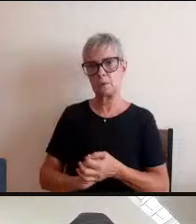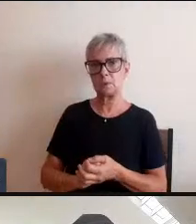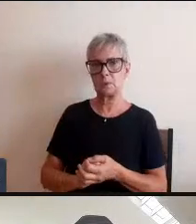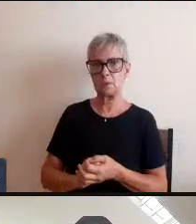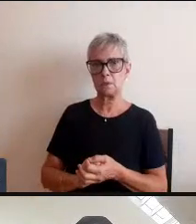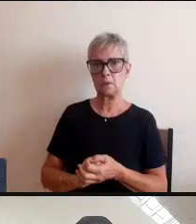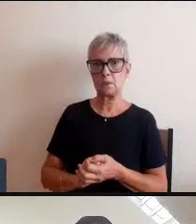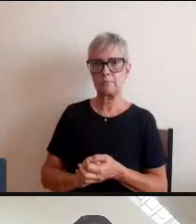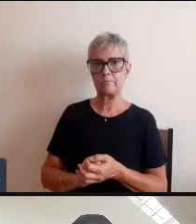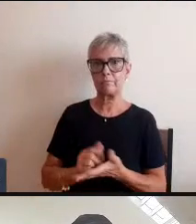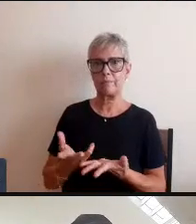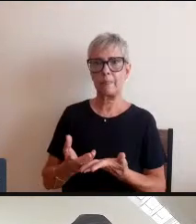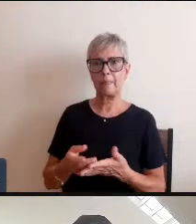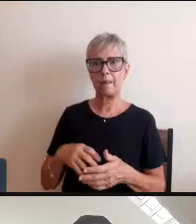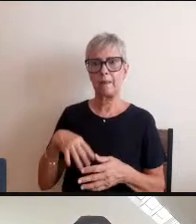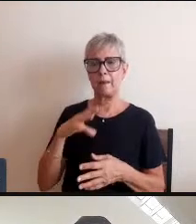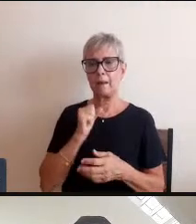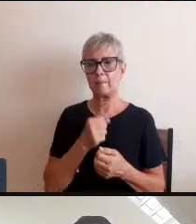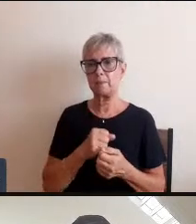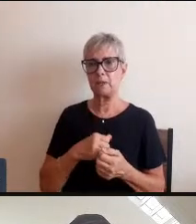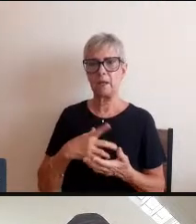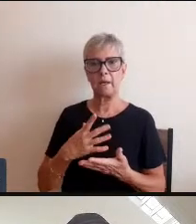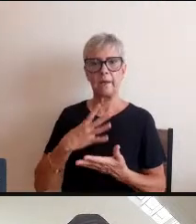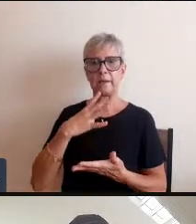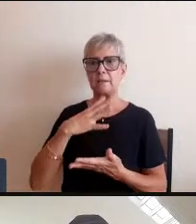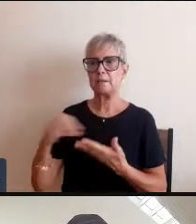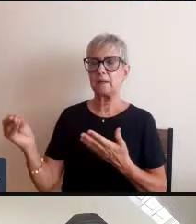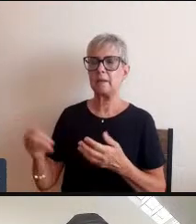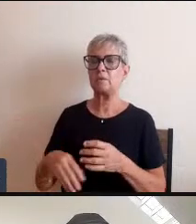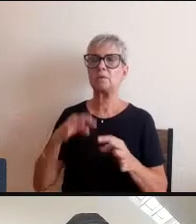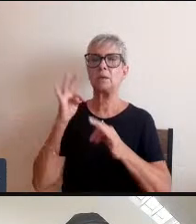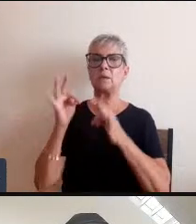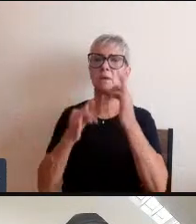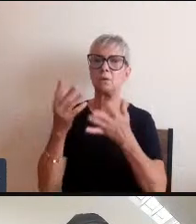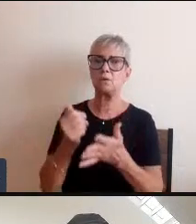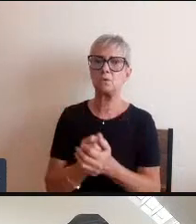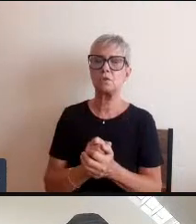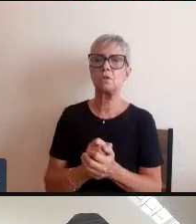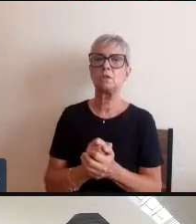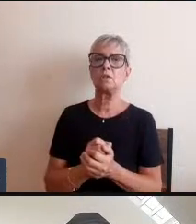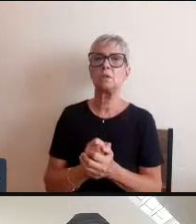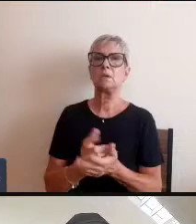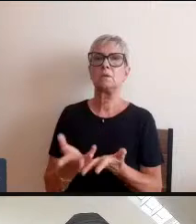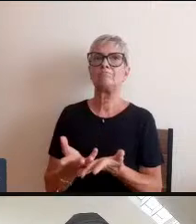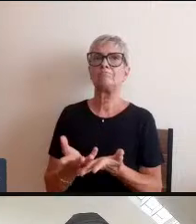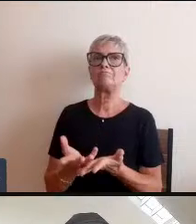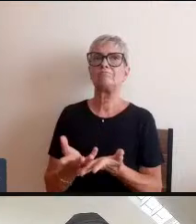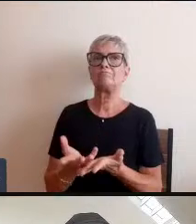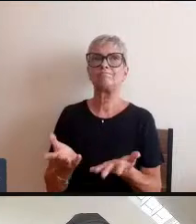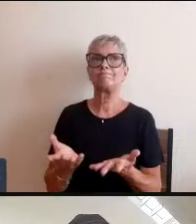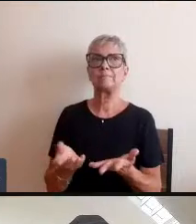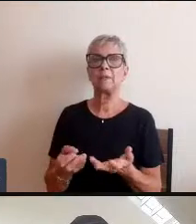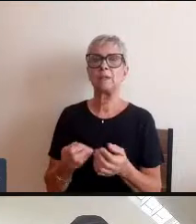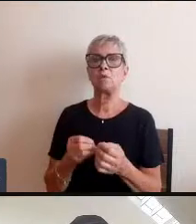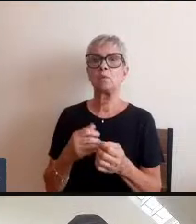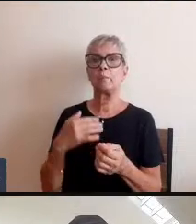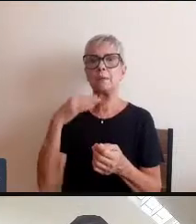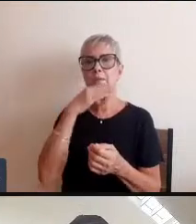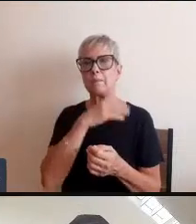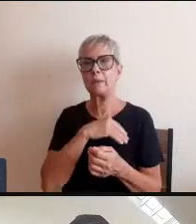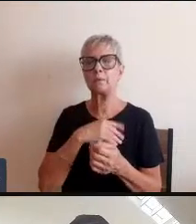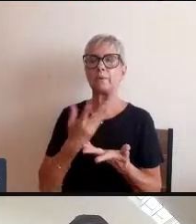correndo da tecnologia eu estou acompanhando esse movimento e estou achando muito interessante